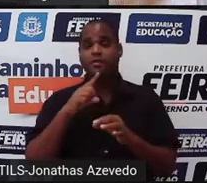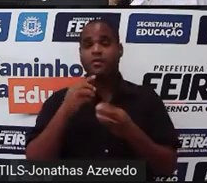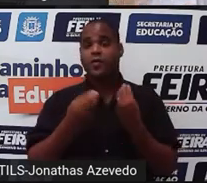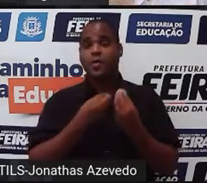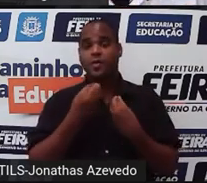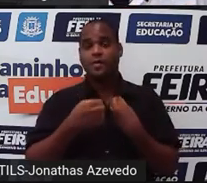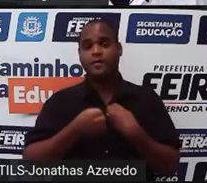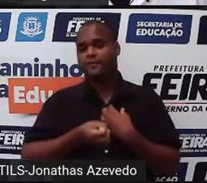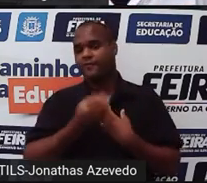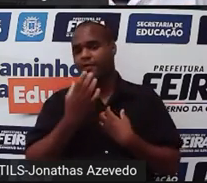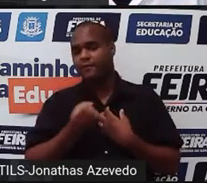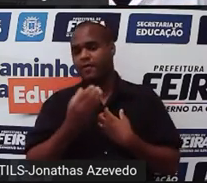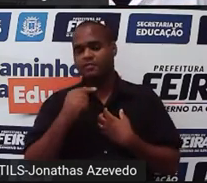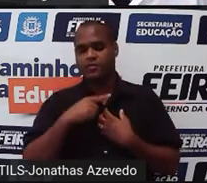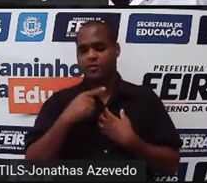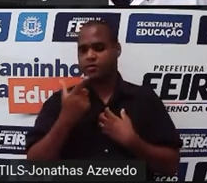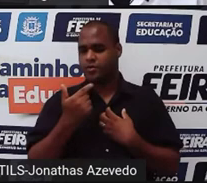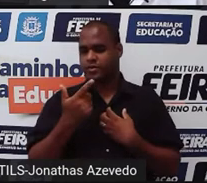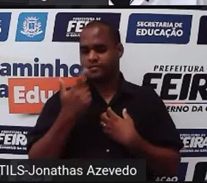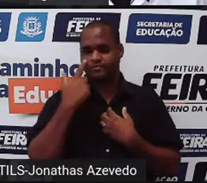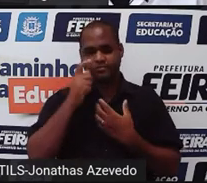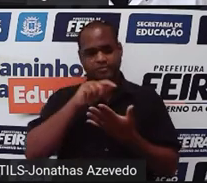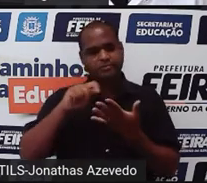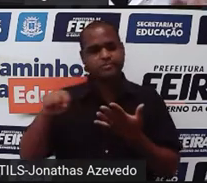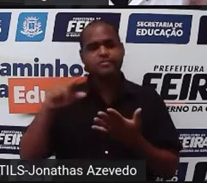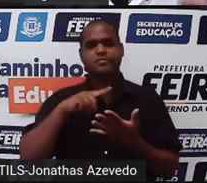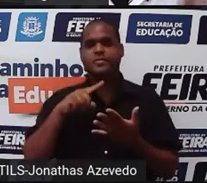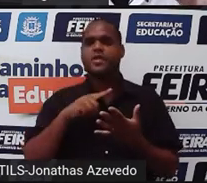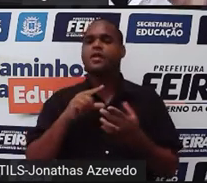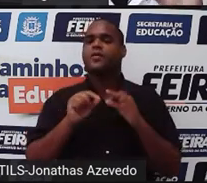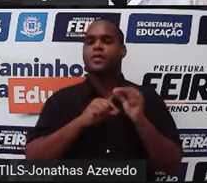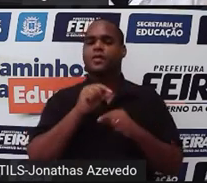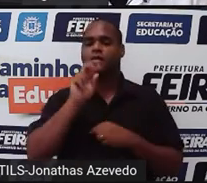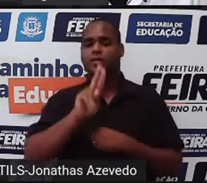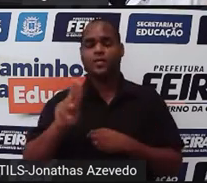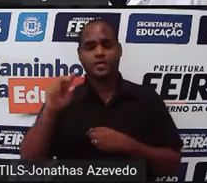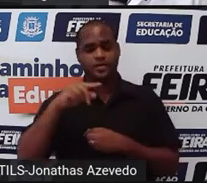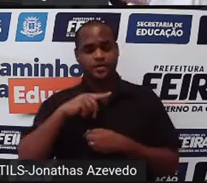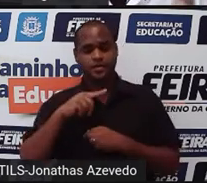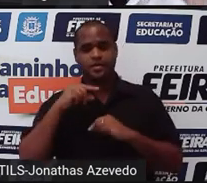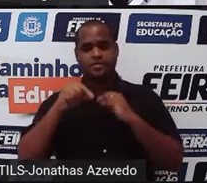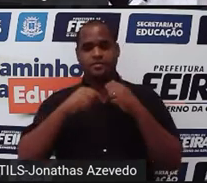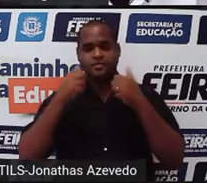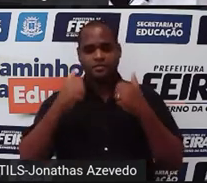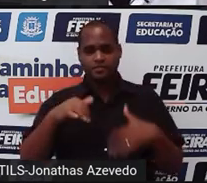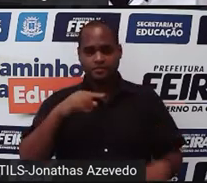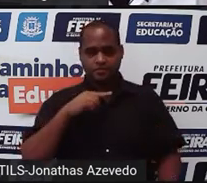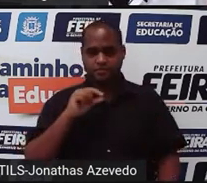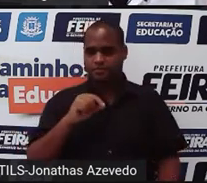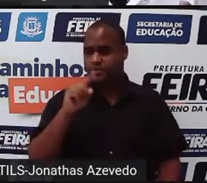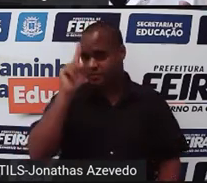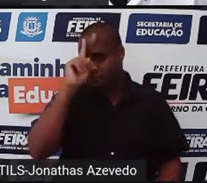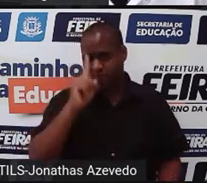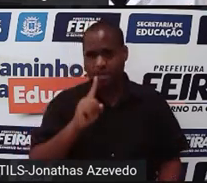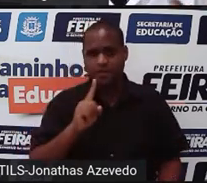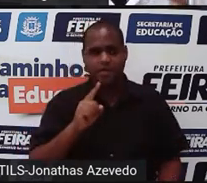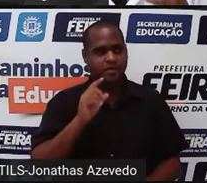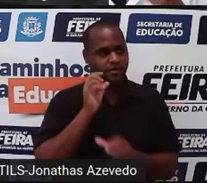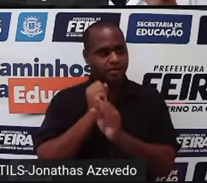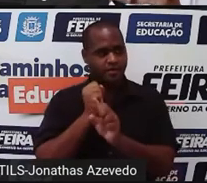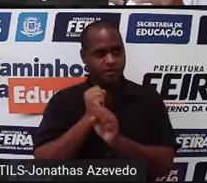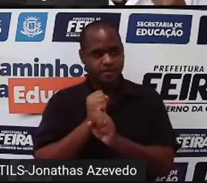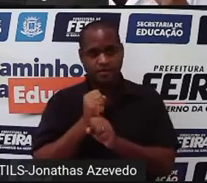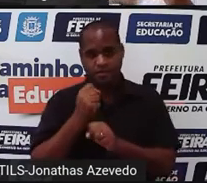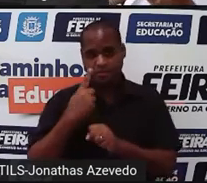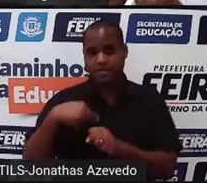de cubos vezes 12, como eu estou anotando ali na tela. Estou usando a palavra cubos mesmo porque eu não sei qual é a quantidade. mas